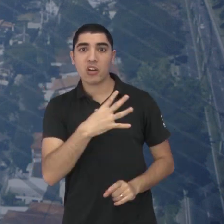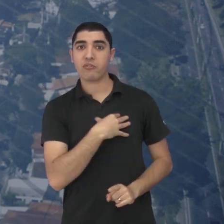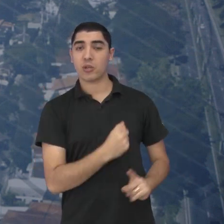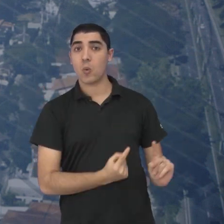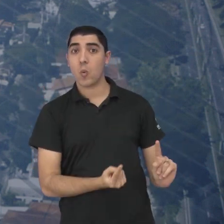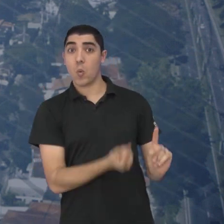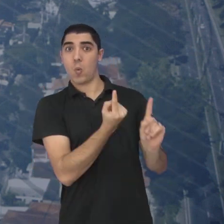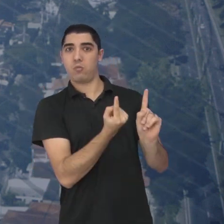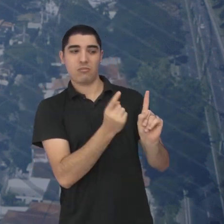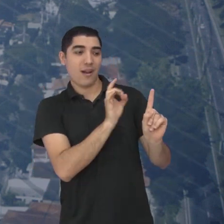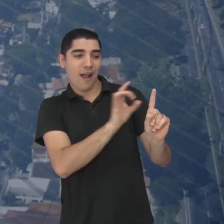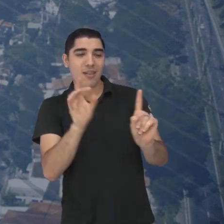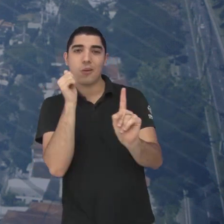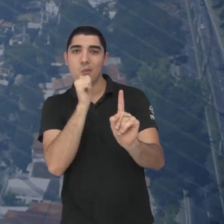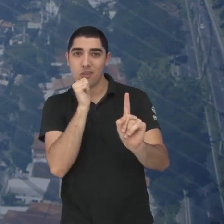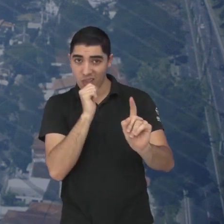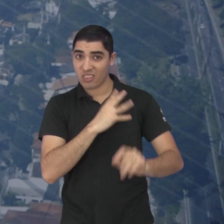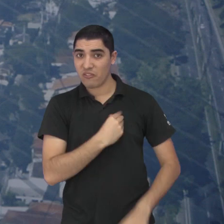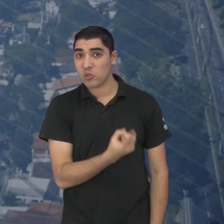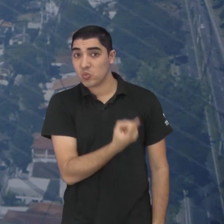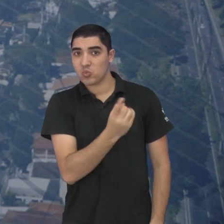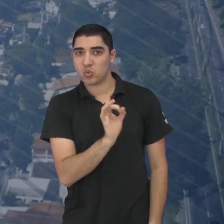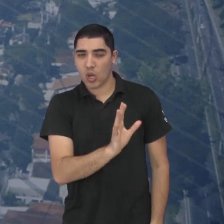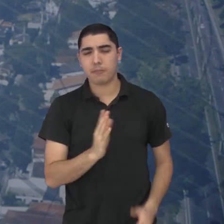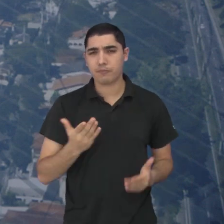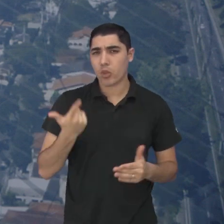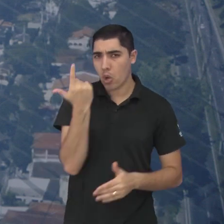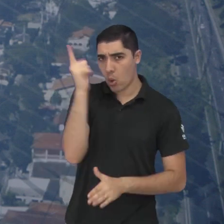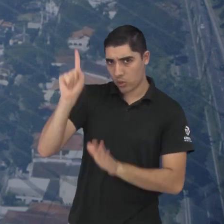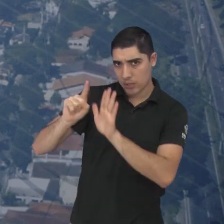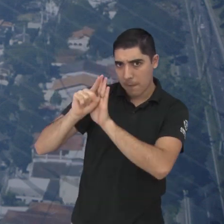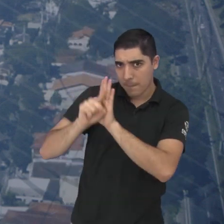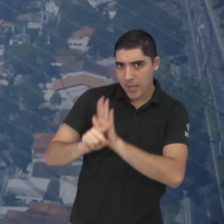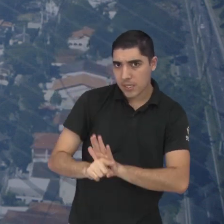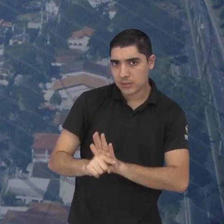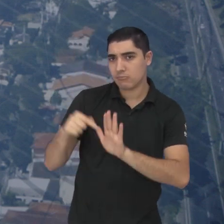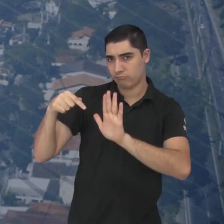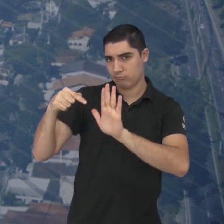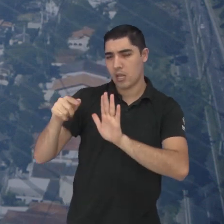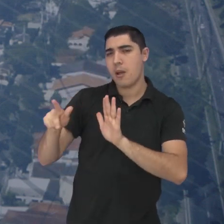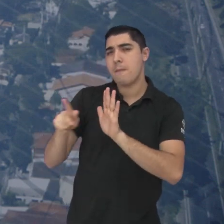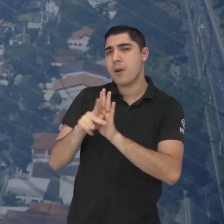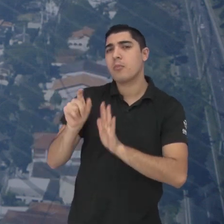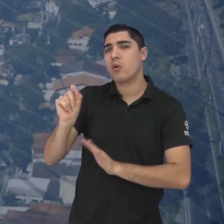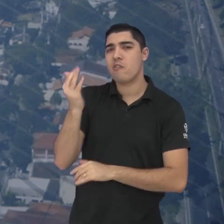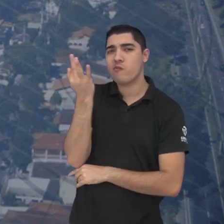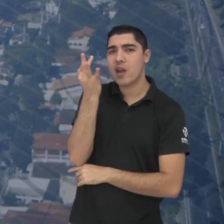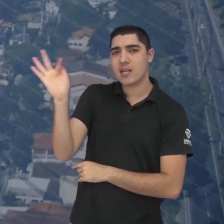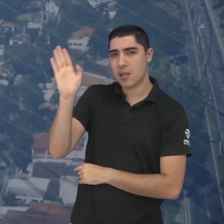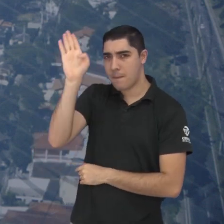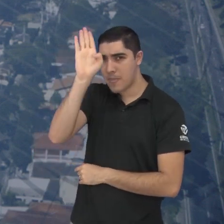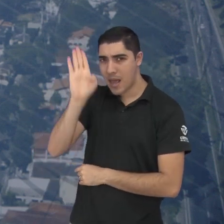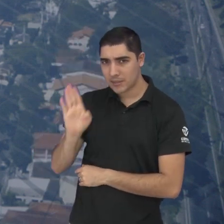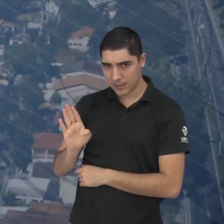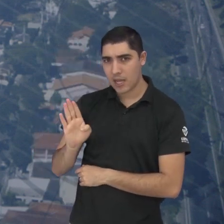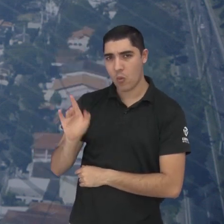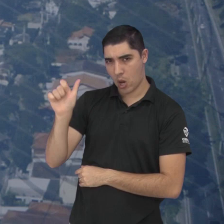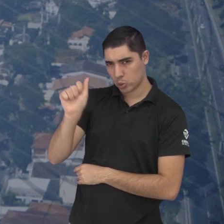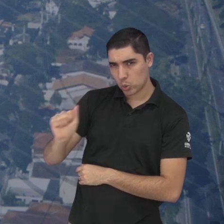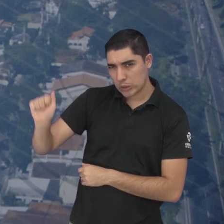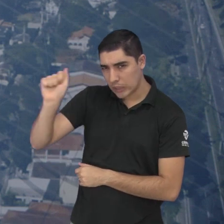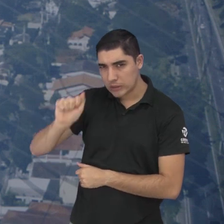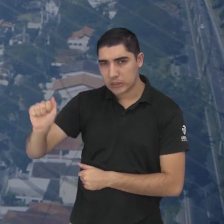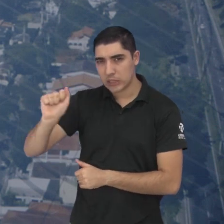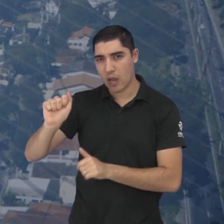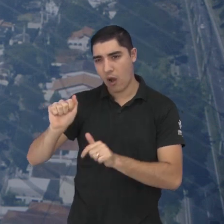mulher, por família. Uma outra pesquisa que foi realizada com o apoio da Federação Brasileira das Associações